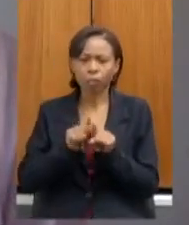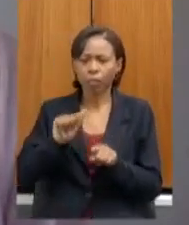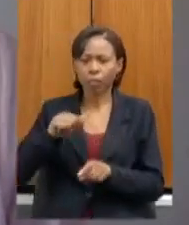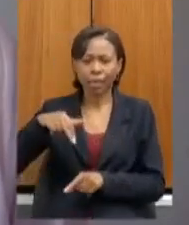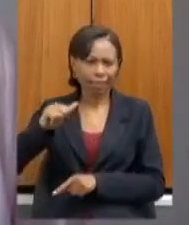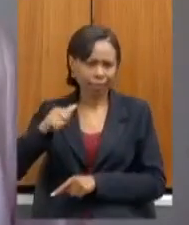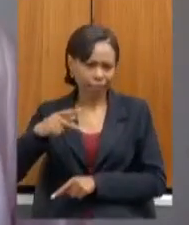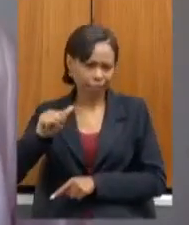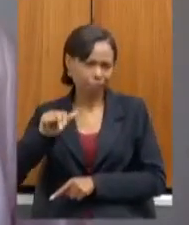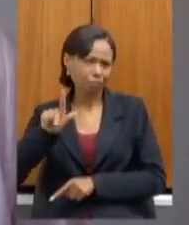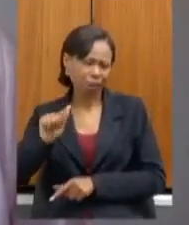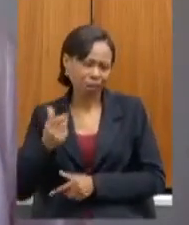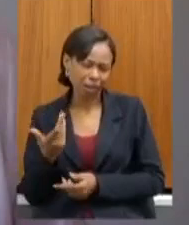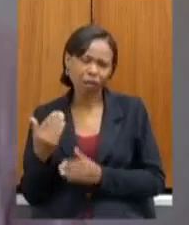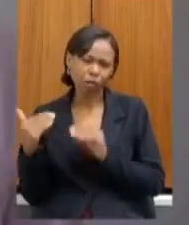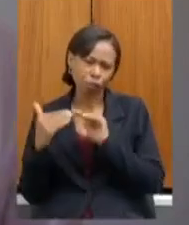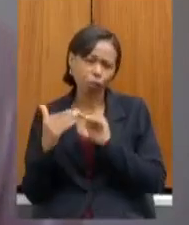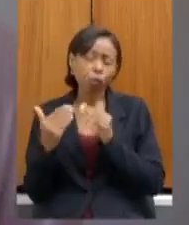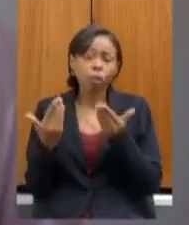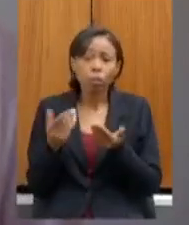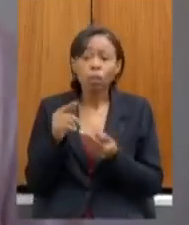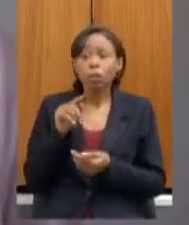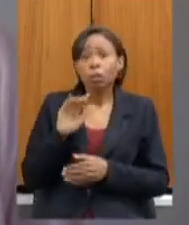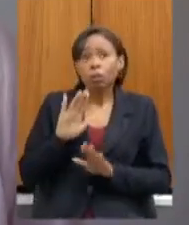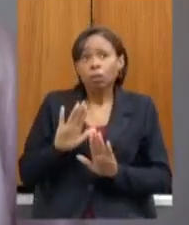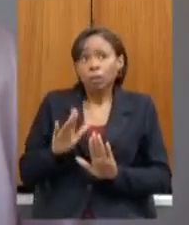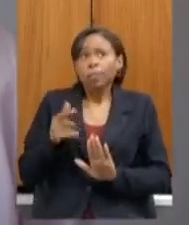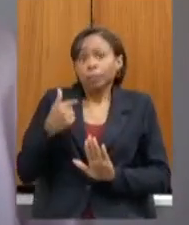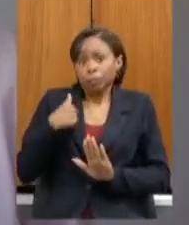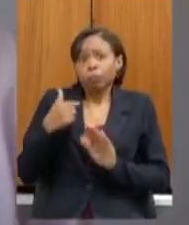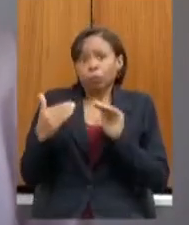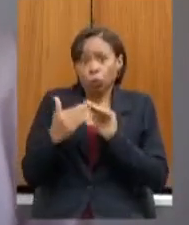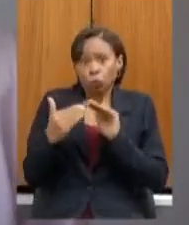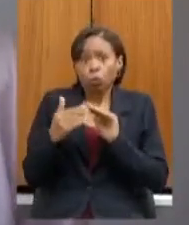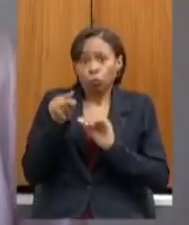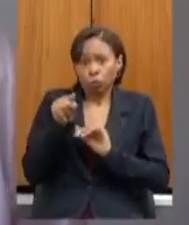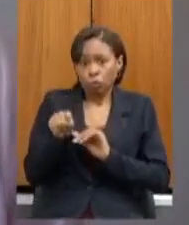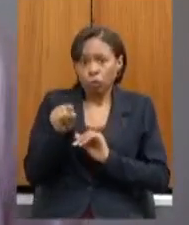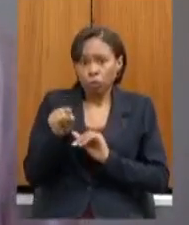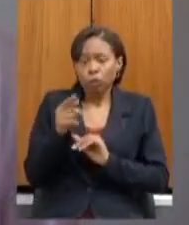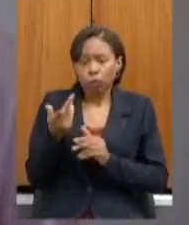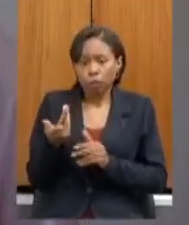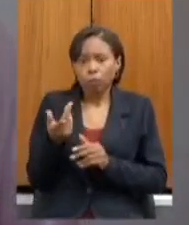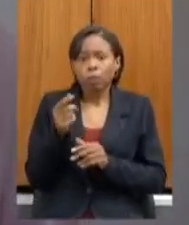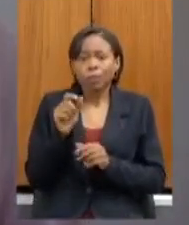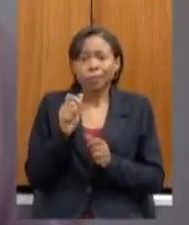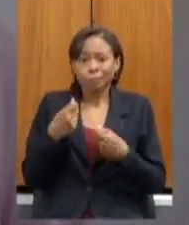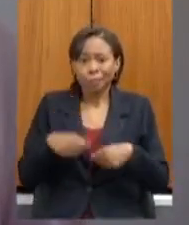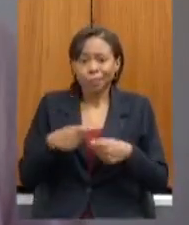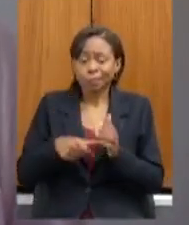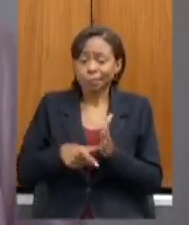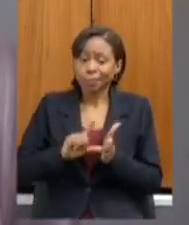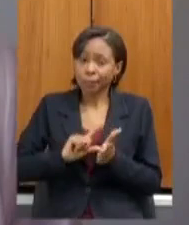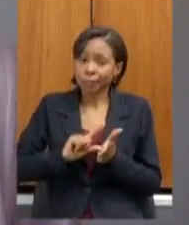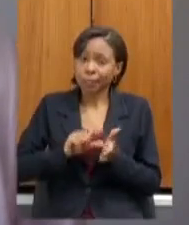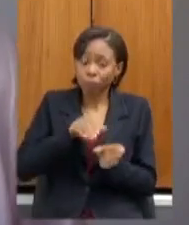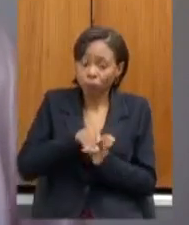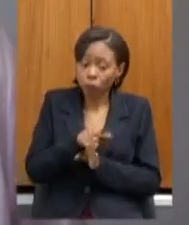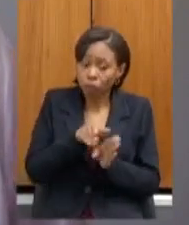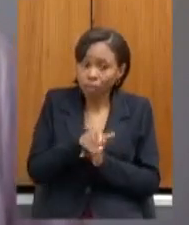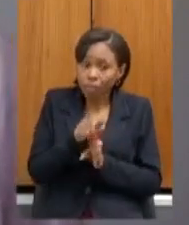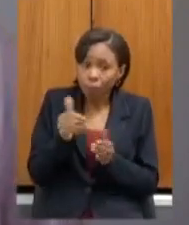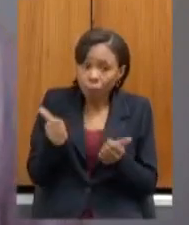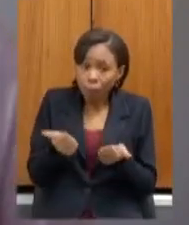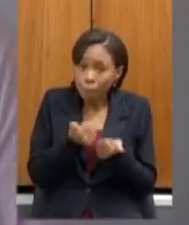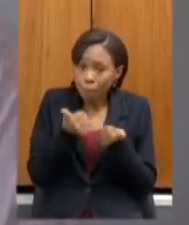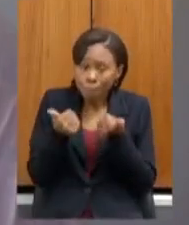Siqueira então mas eu concordo com o senhor eu concordo que a orientação deveria ter sido mais bem escrita estamos